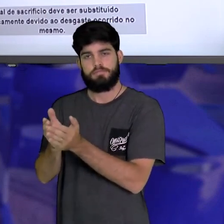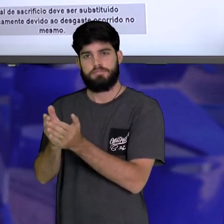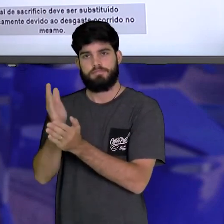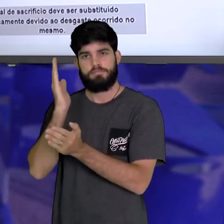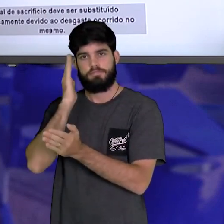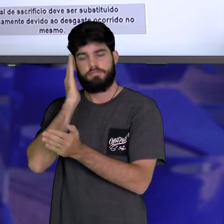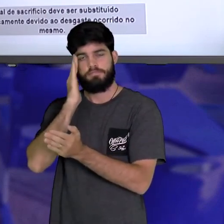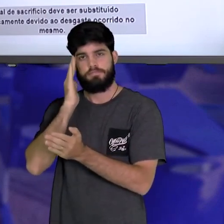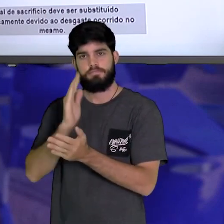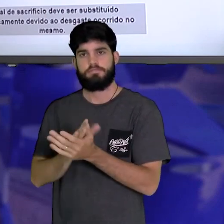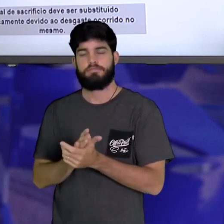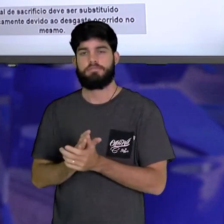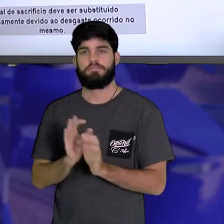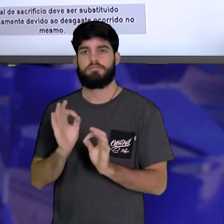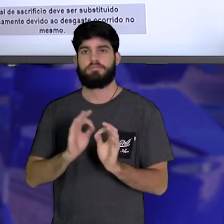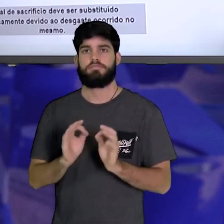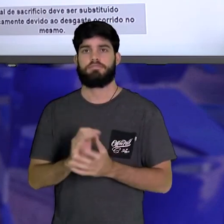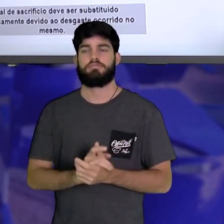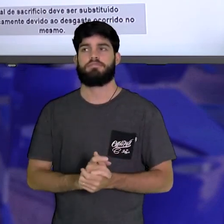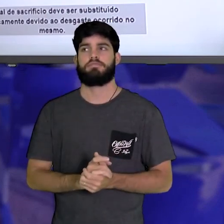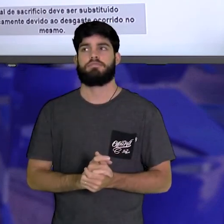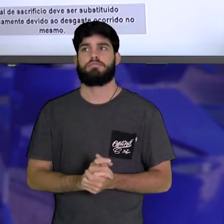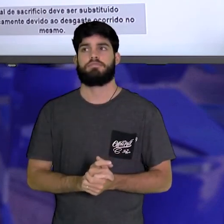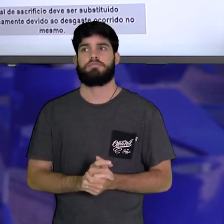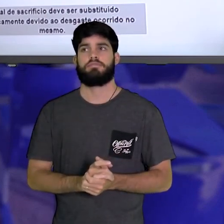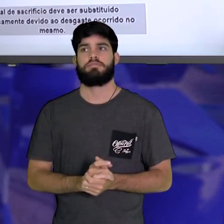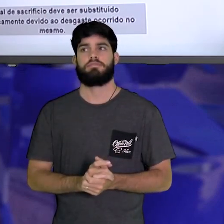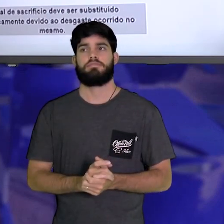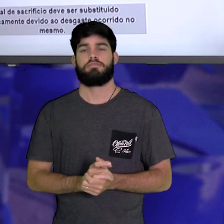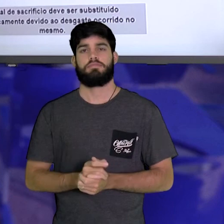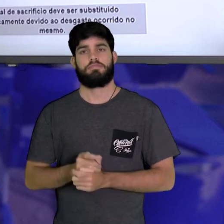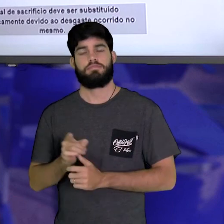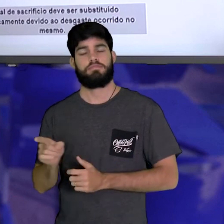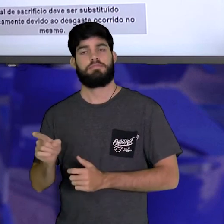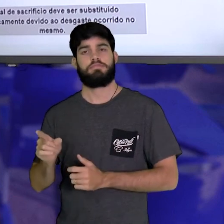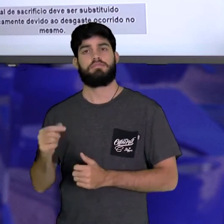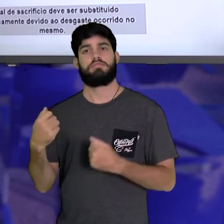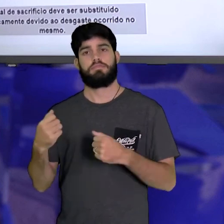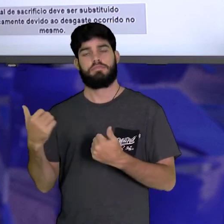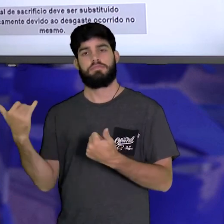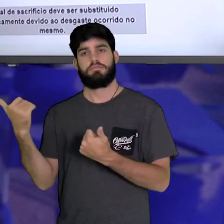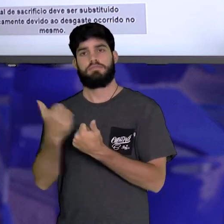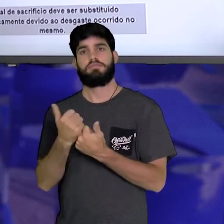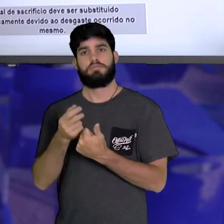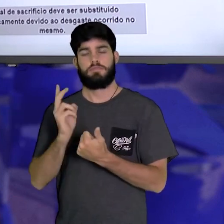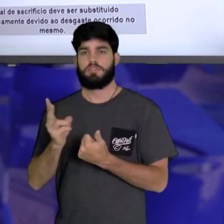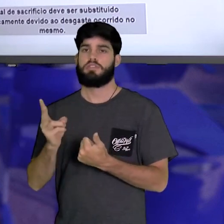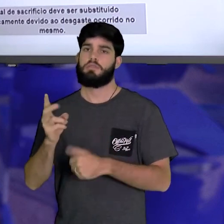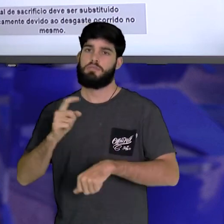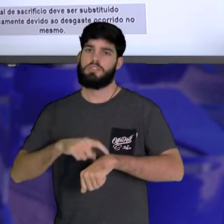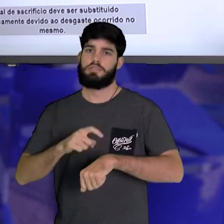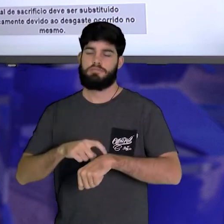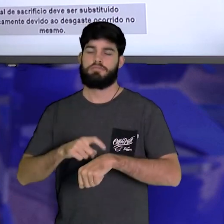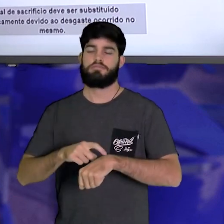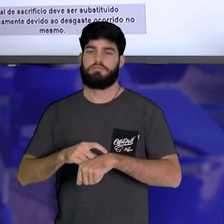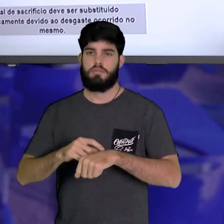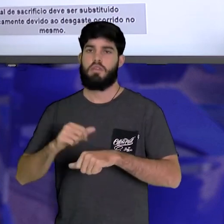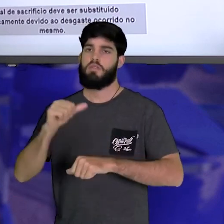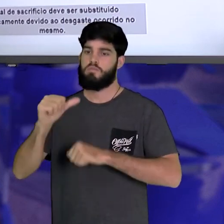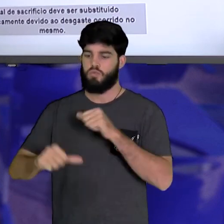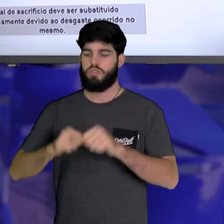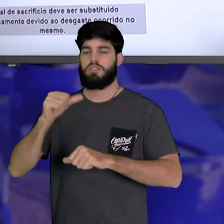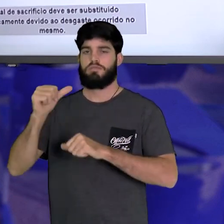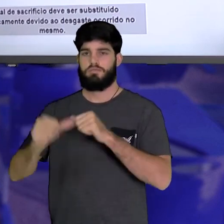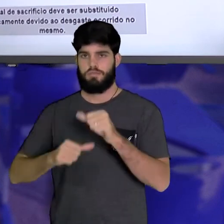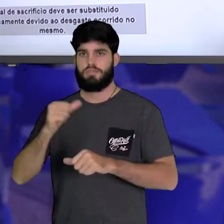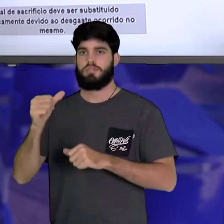ferro que é feito o navio. Então, o metal de sacrifício deve ser substituído periodicamente devido ao desgaste corrido no